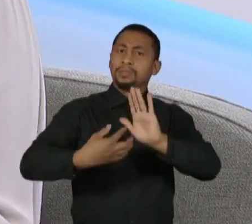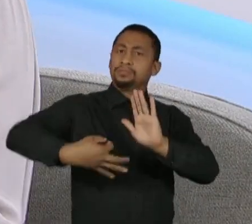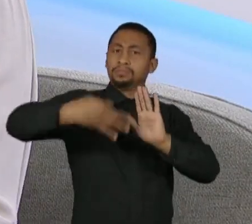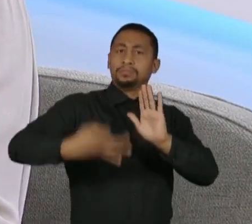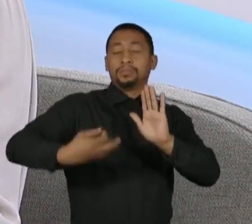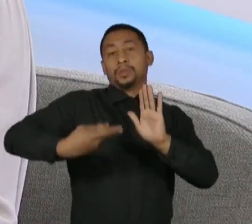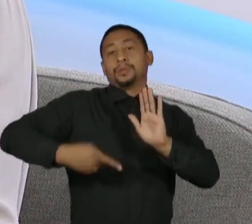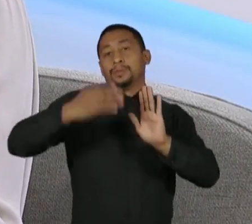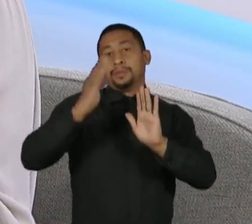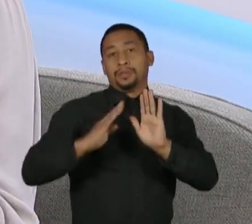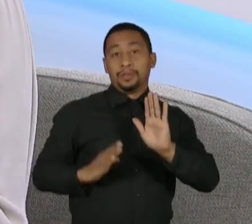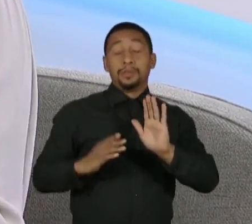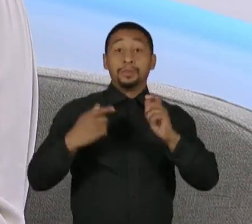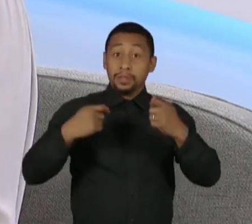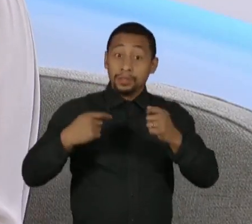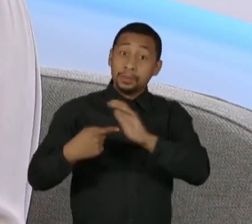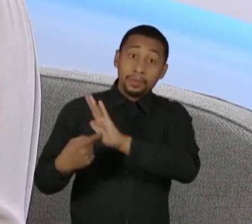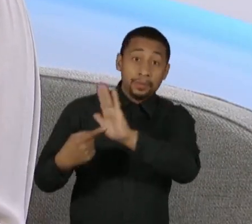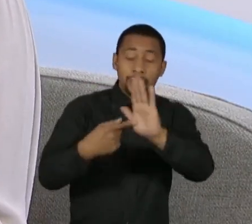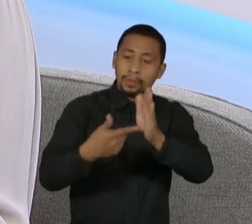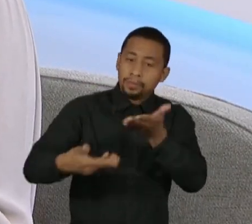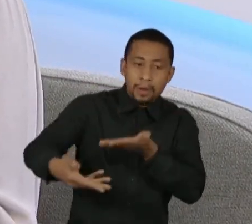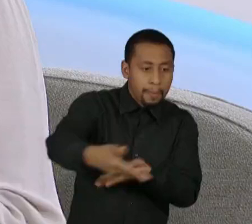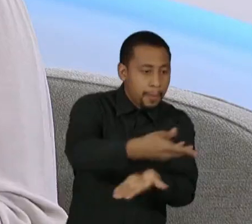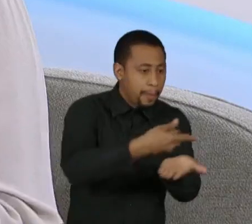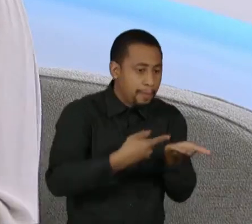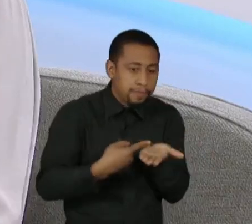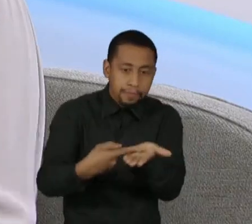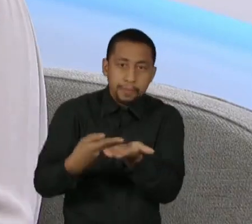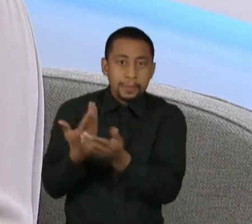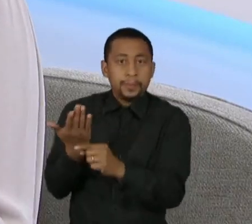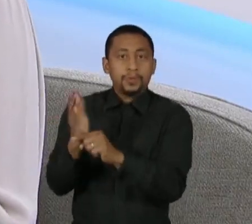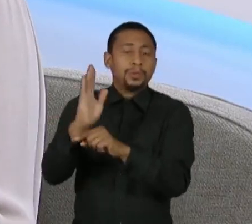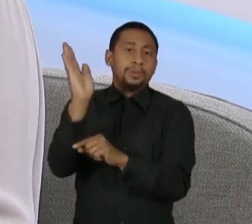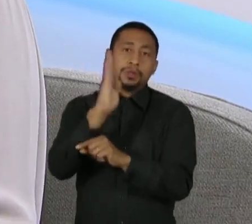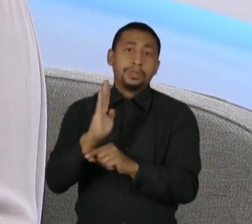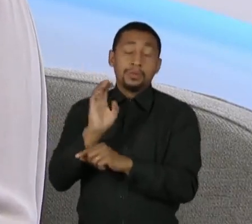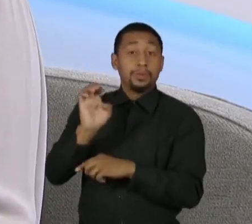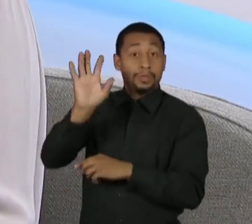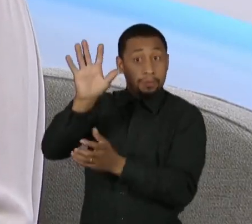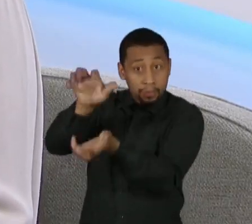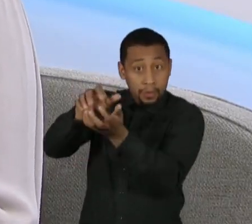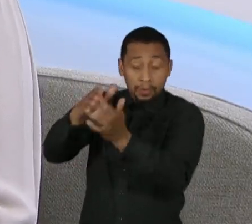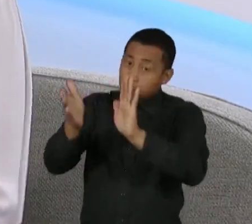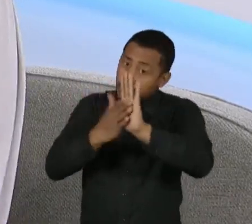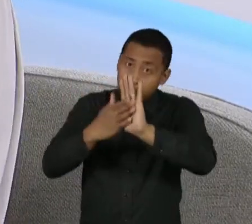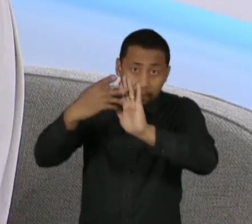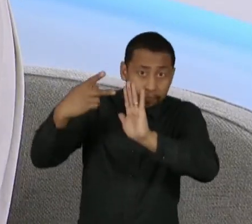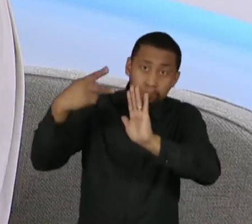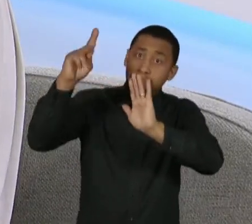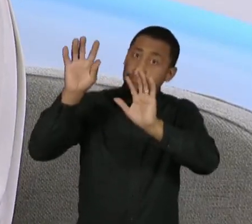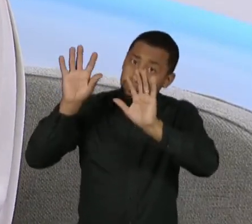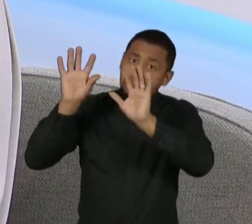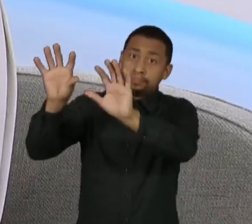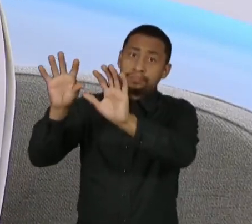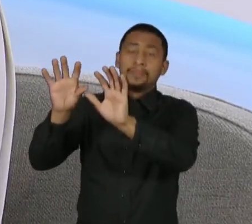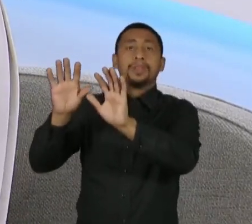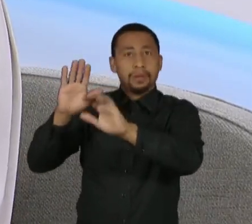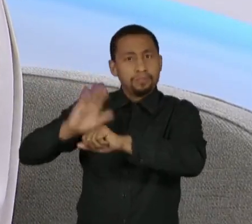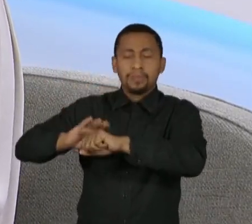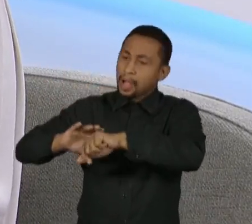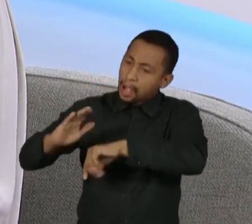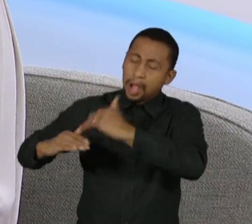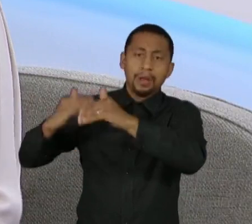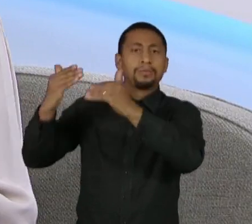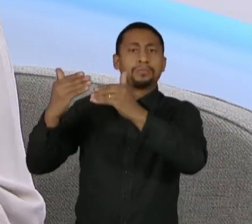A gente precisa construir pontes de convergência e uma agenda para o Brasil. Como para Pernambuco é a agenda de Pernambuco. Fazer o nosso Estado voltar a ser grande,